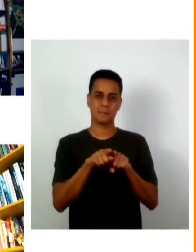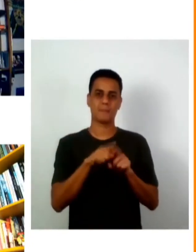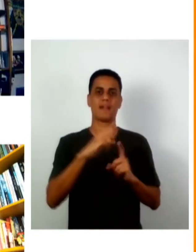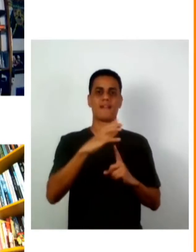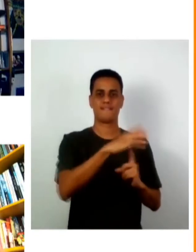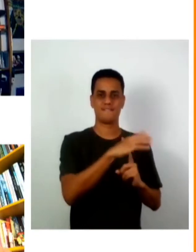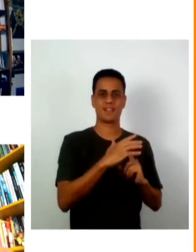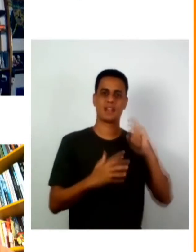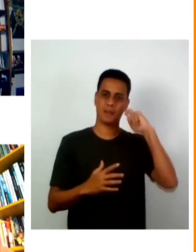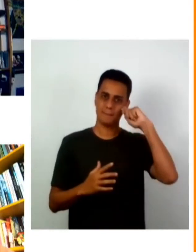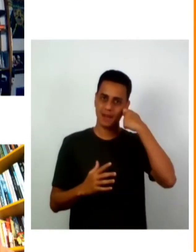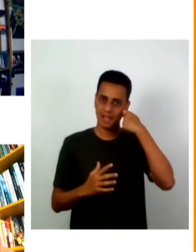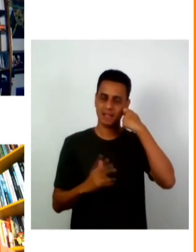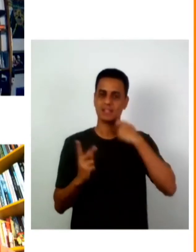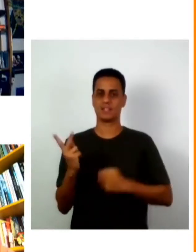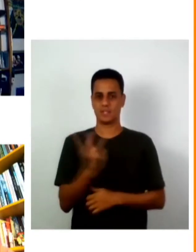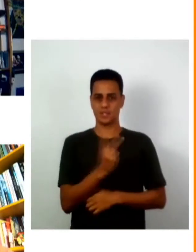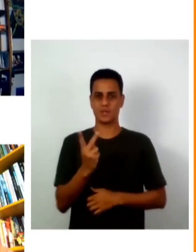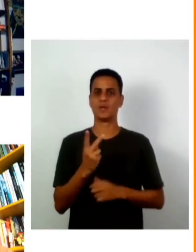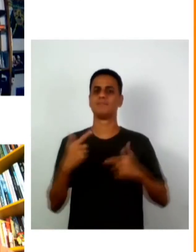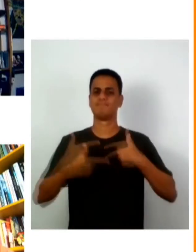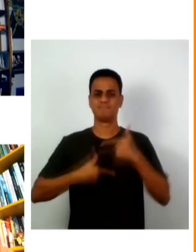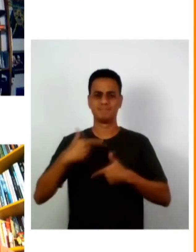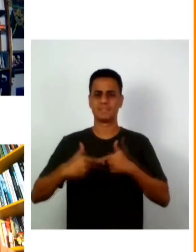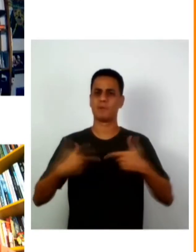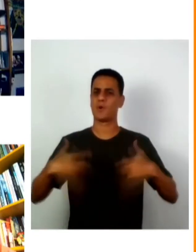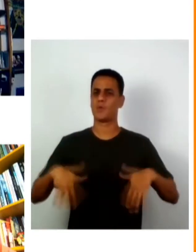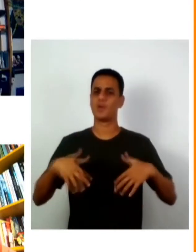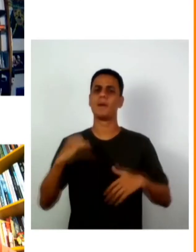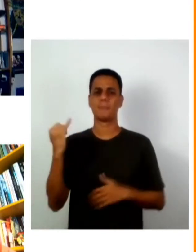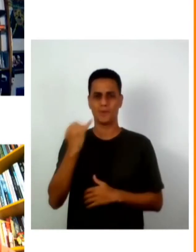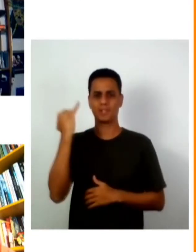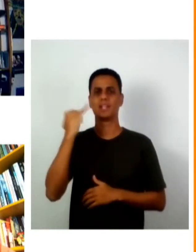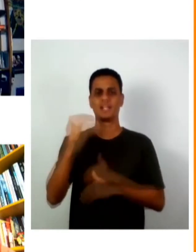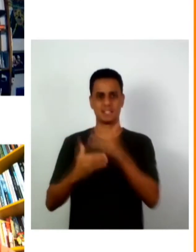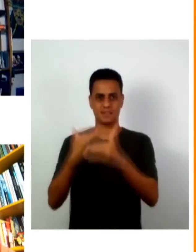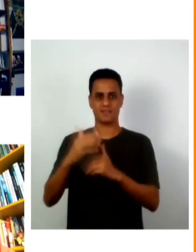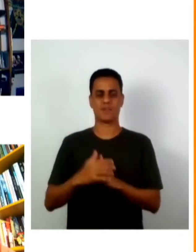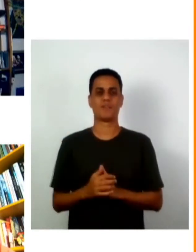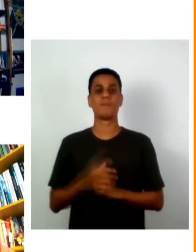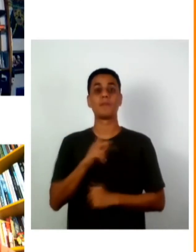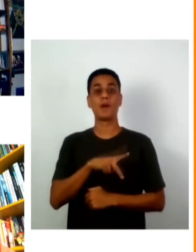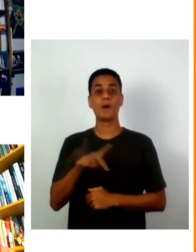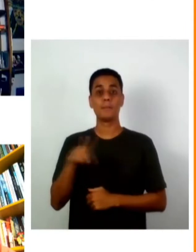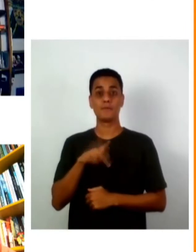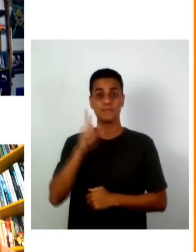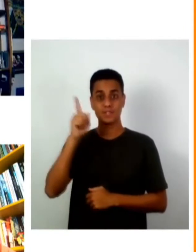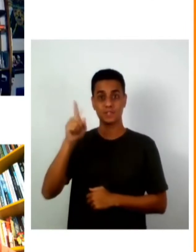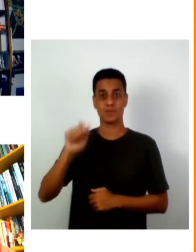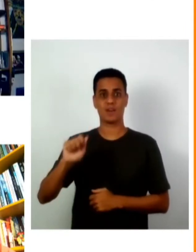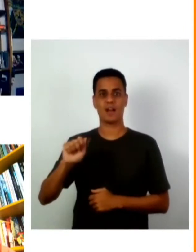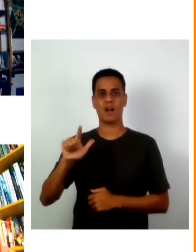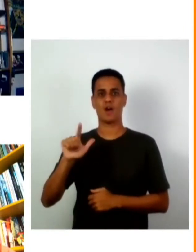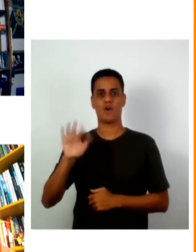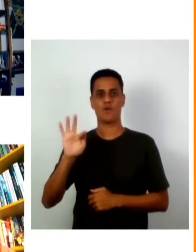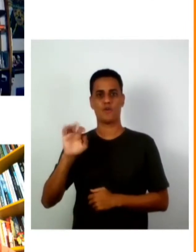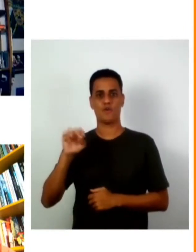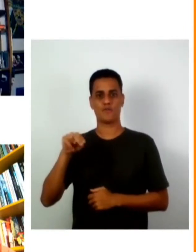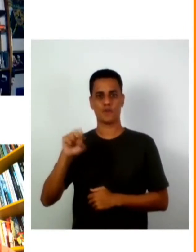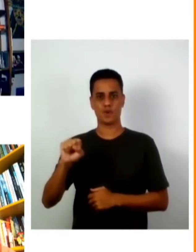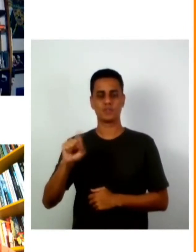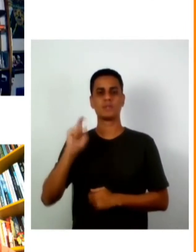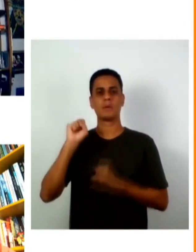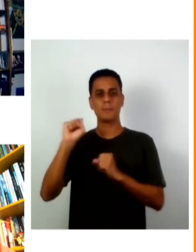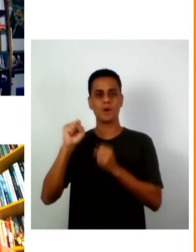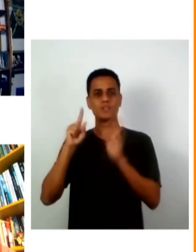um trabalho muito importante que elas desenvolvem professor você poderia por favor encaminhar uma pergunta para a Adriana